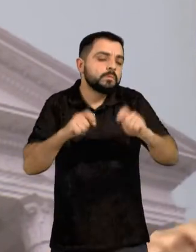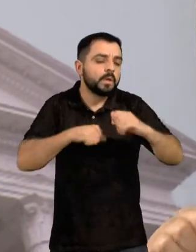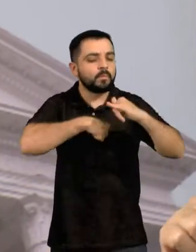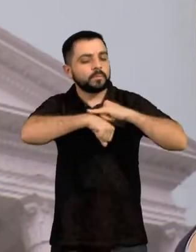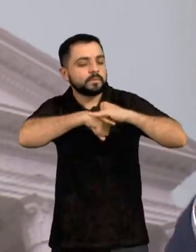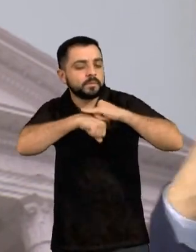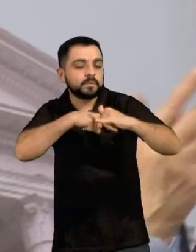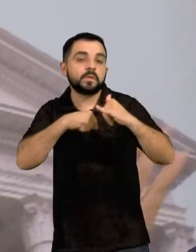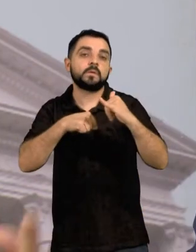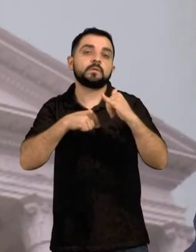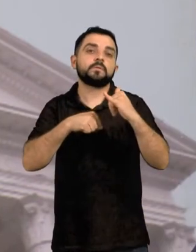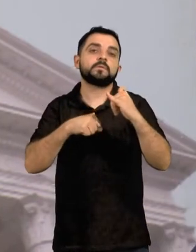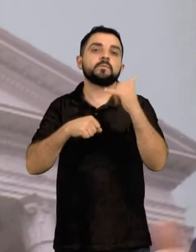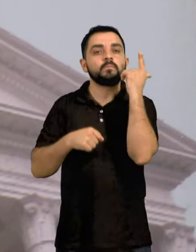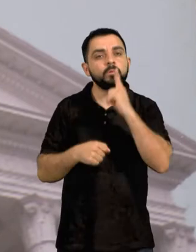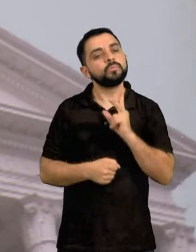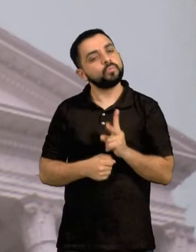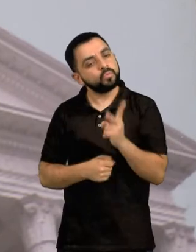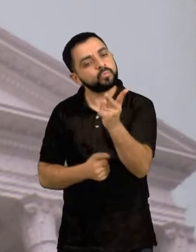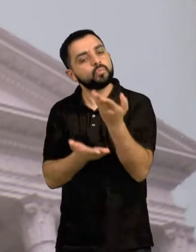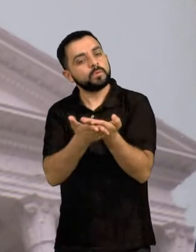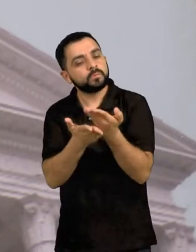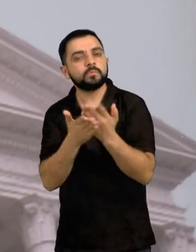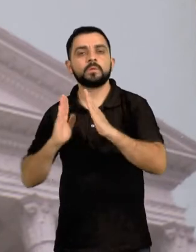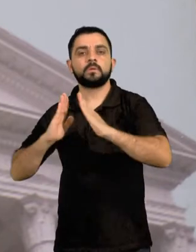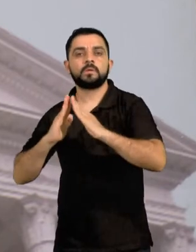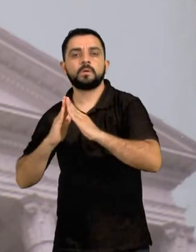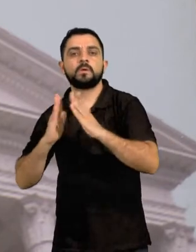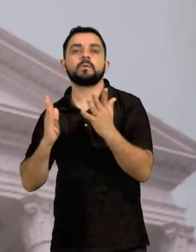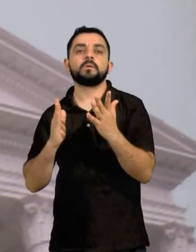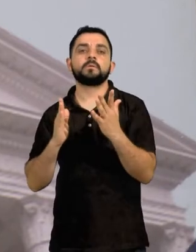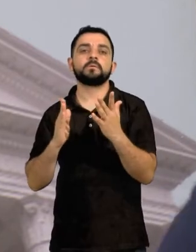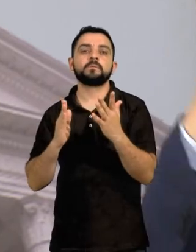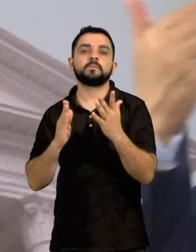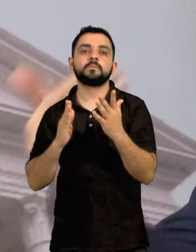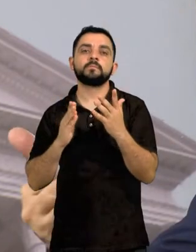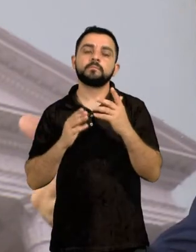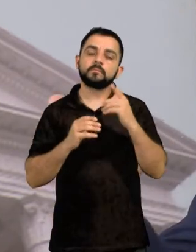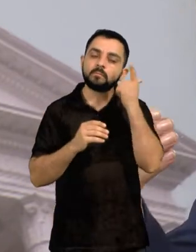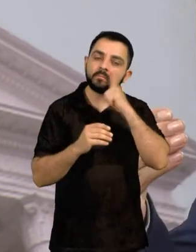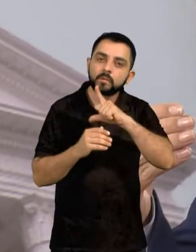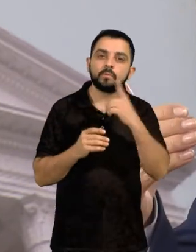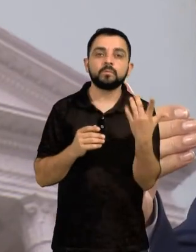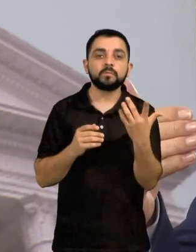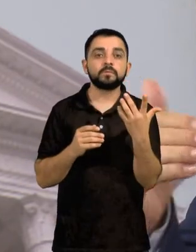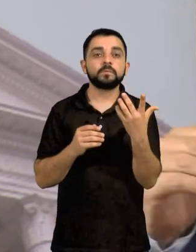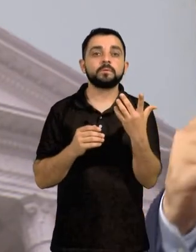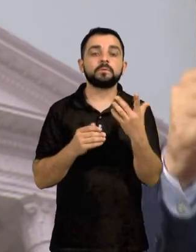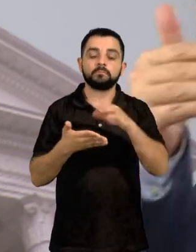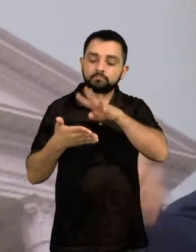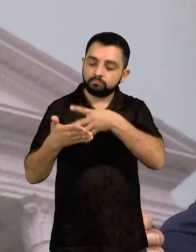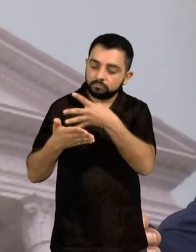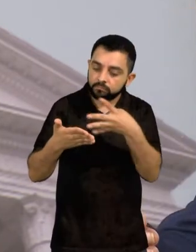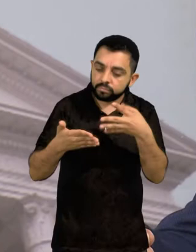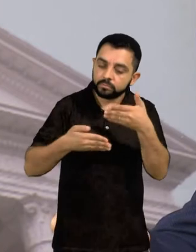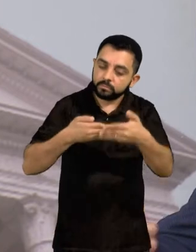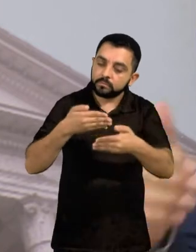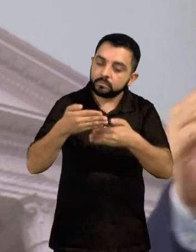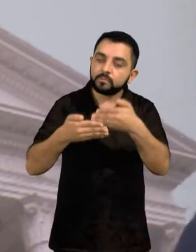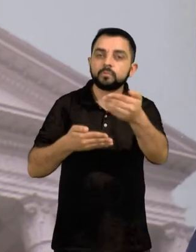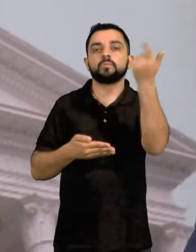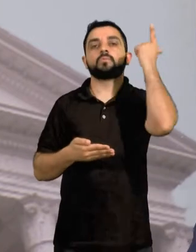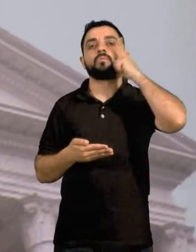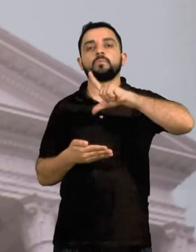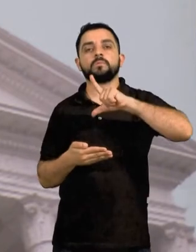funcionar, eventualmente em conjunto com estratégias de educação remota, para que, de algum modo, o nosso calendário possa ser retomado mais adiante,